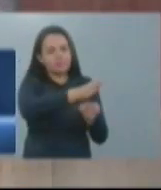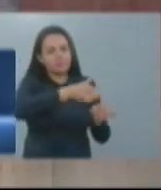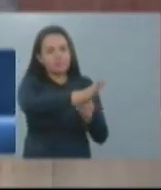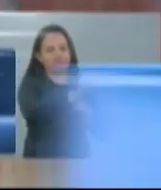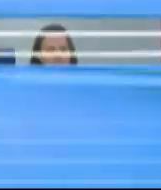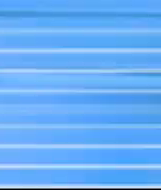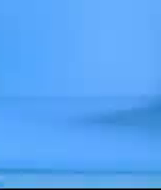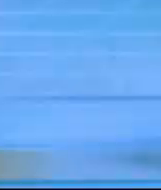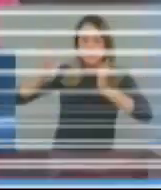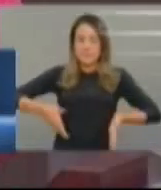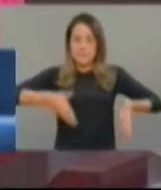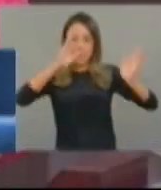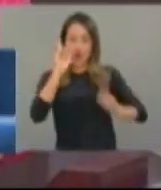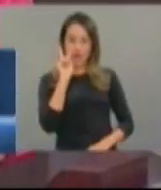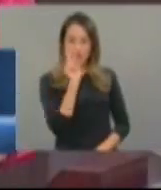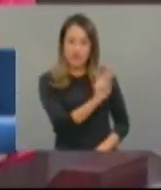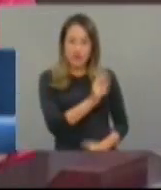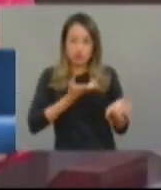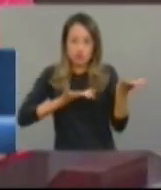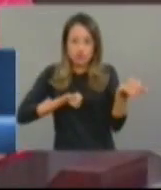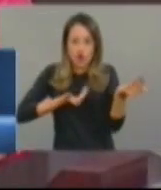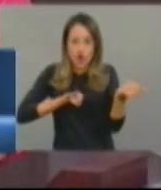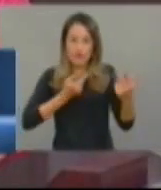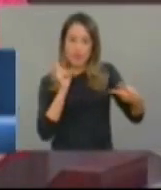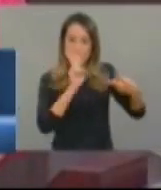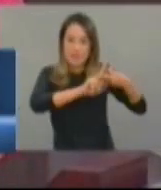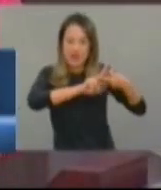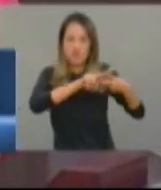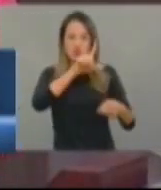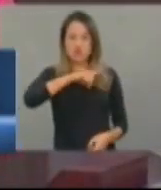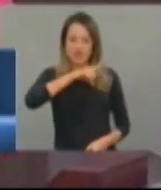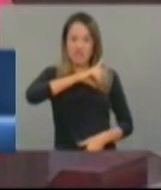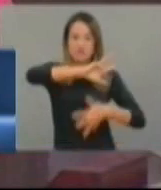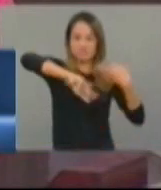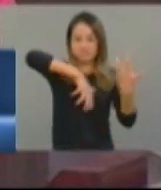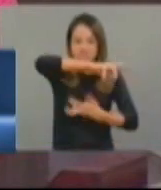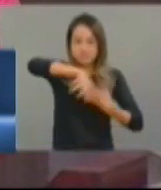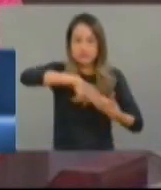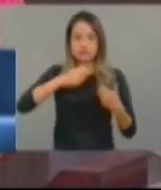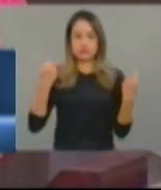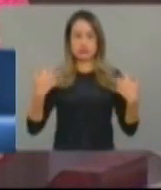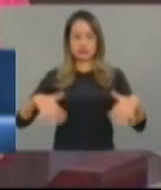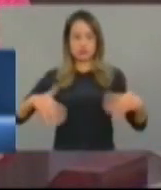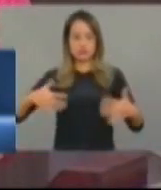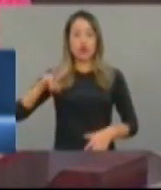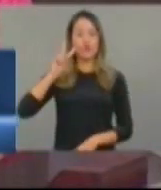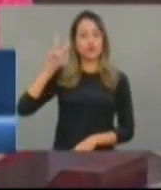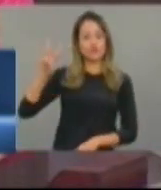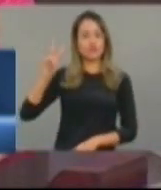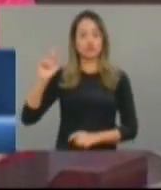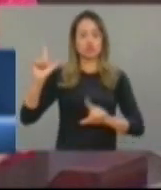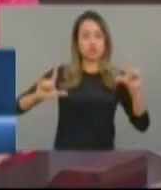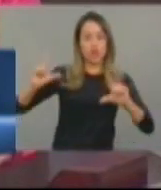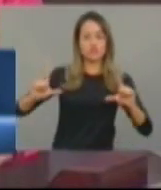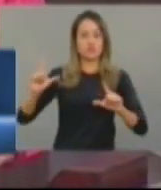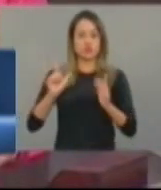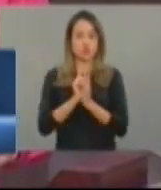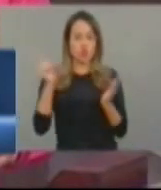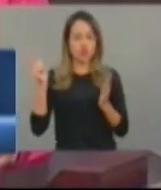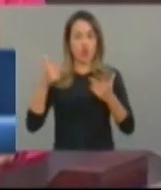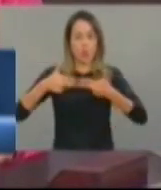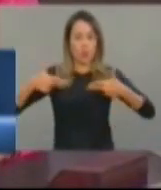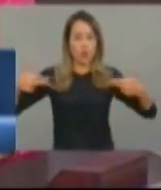efetiva à categoria. Quero ressaltar que essas medidas que o governo está tomando, elas não são